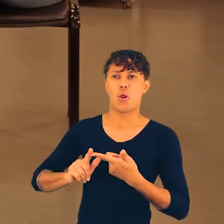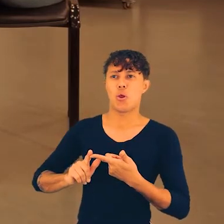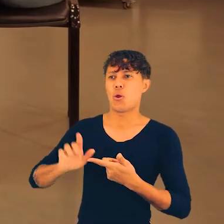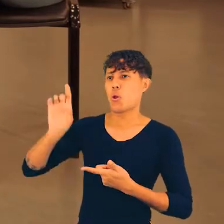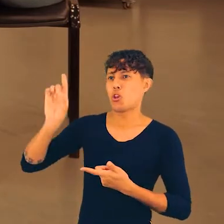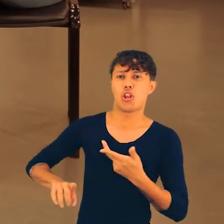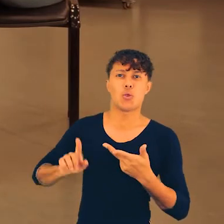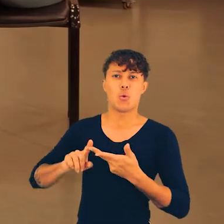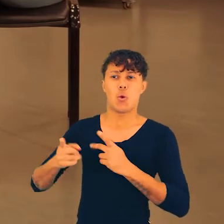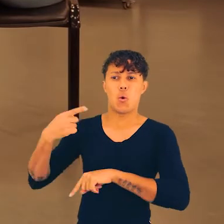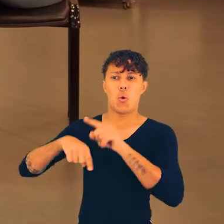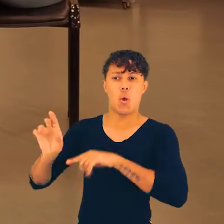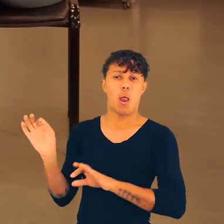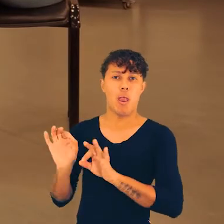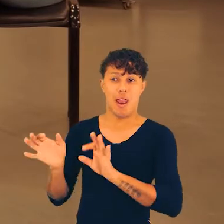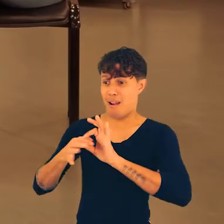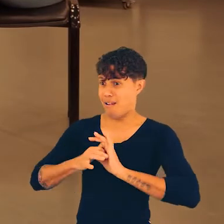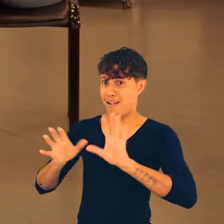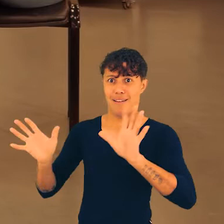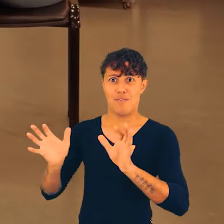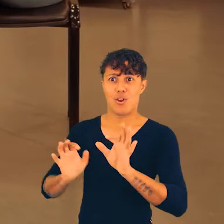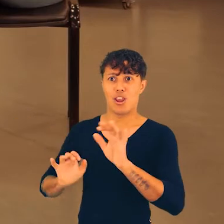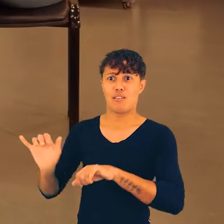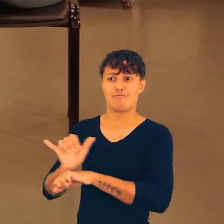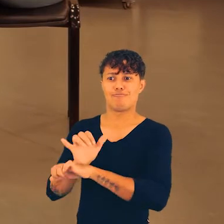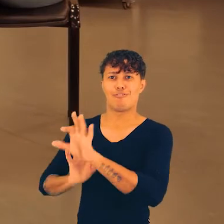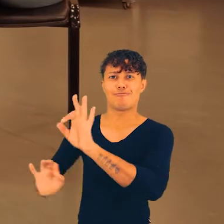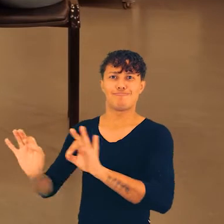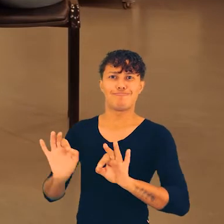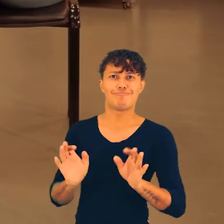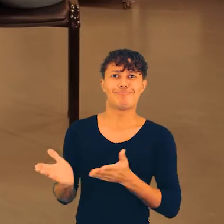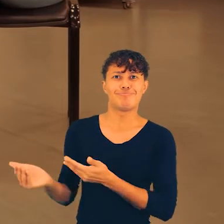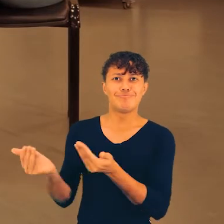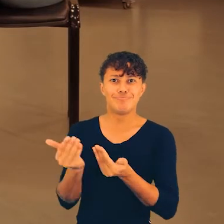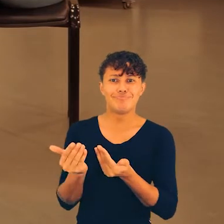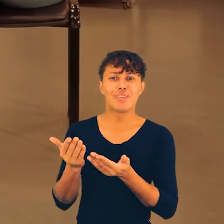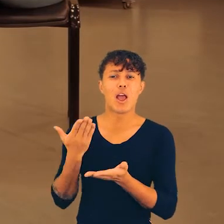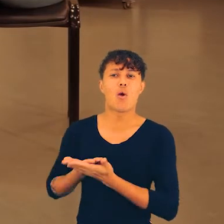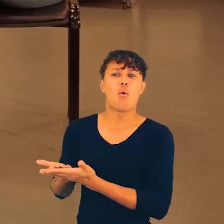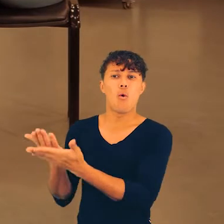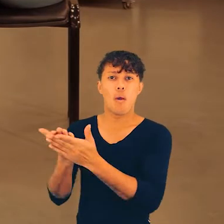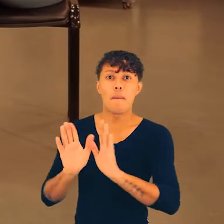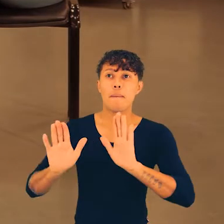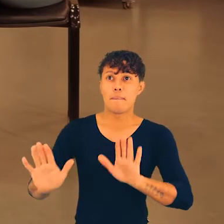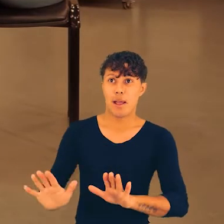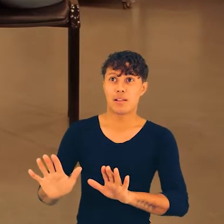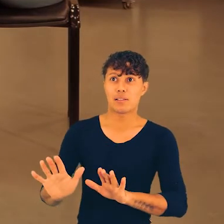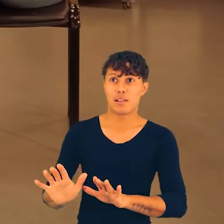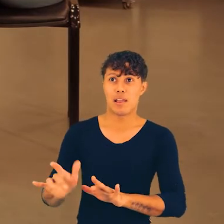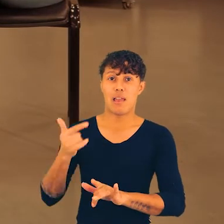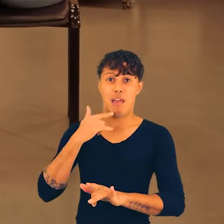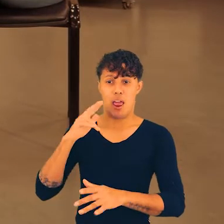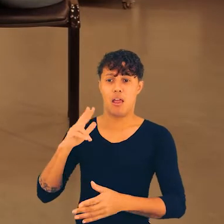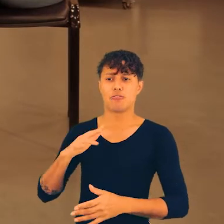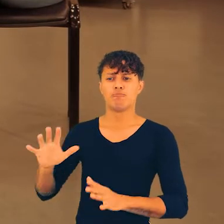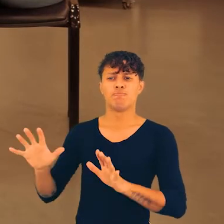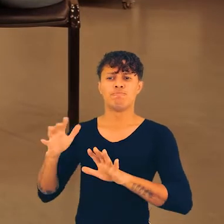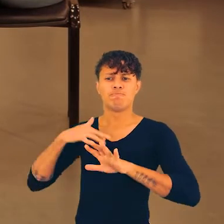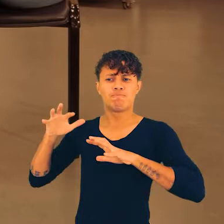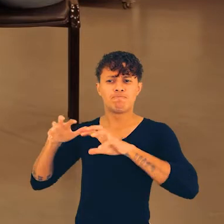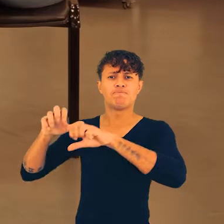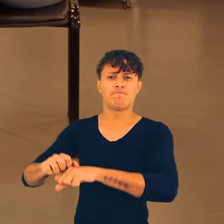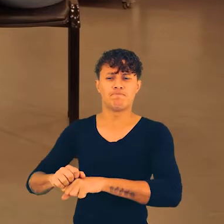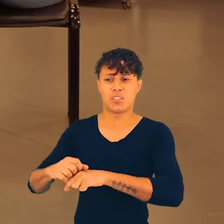coordenador de curso. Existe a livre organização. O que eu acho que precisa é a galera absorver esse